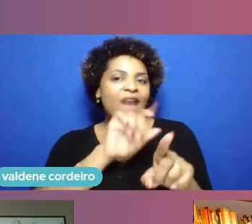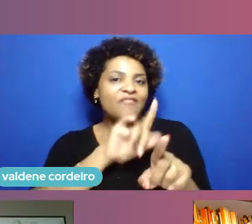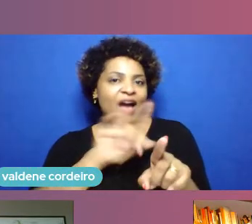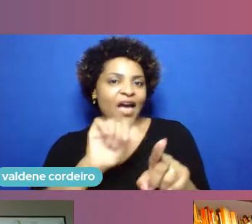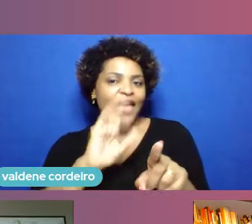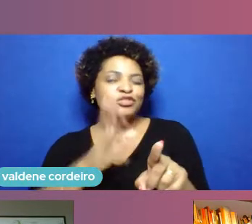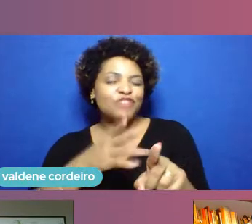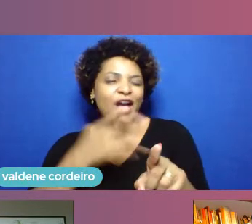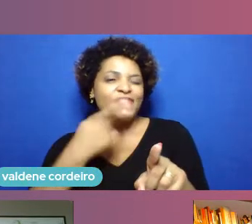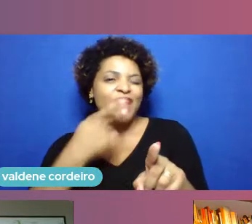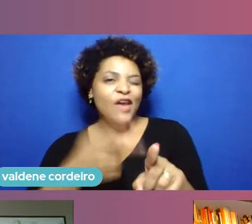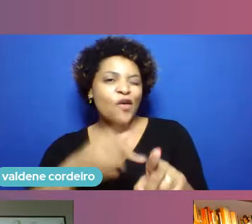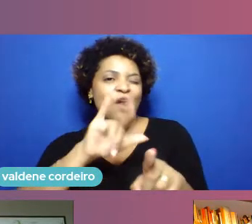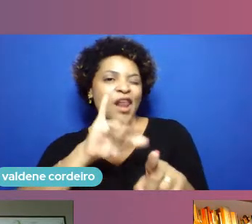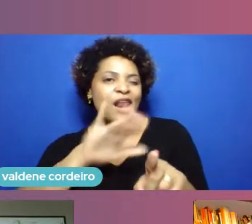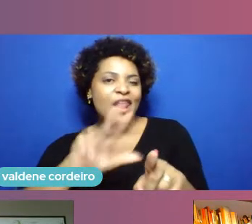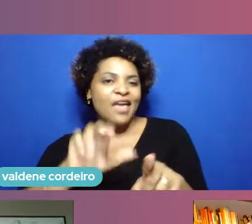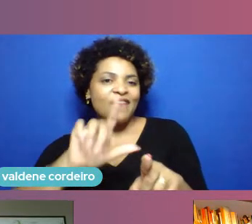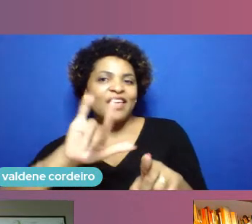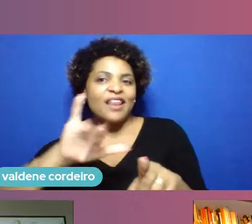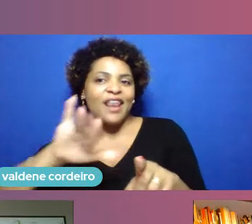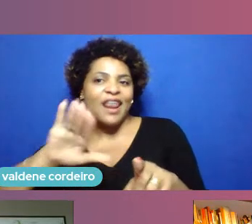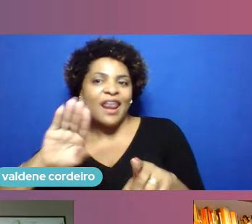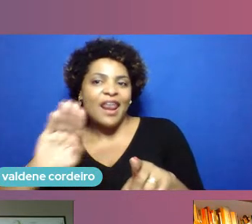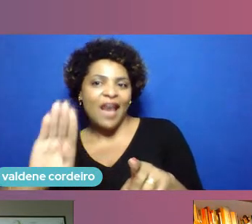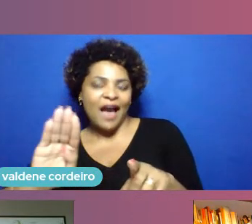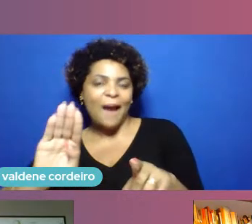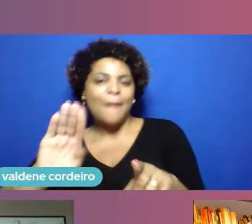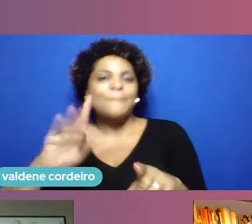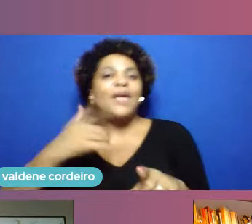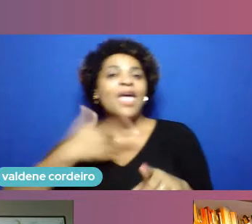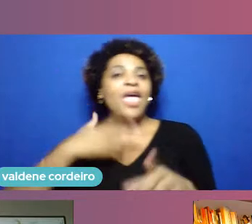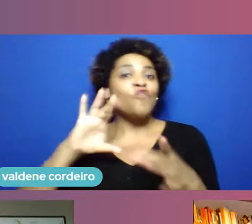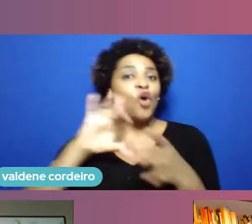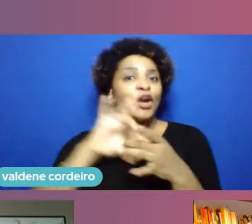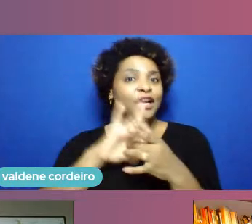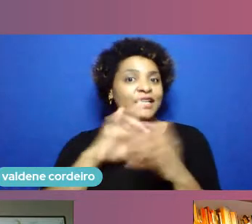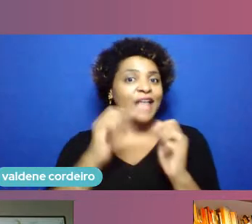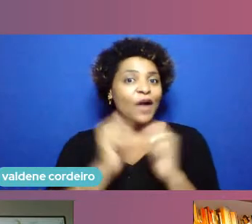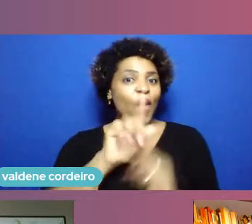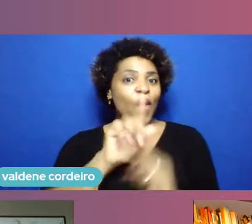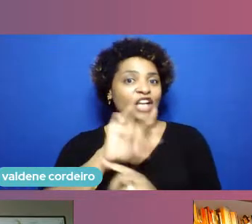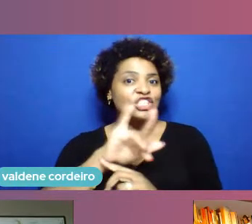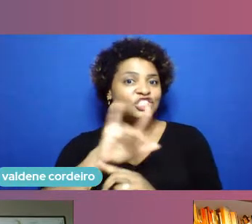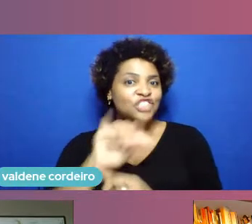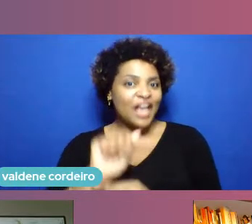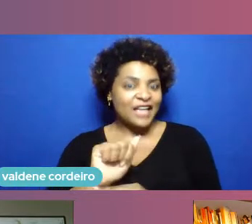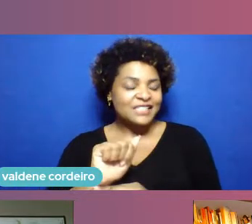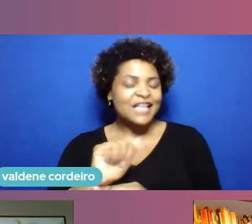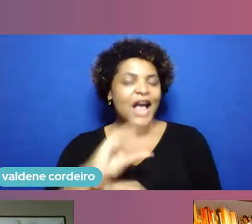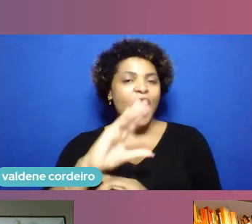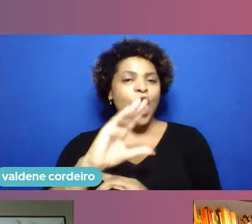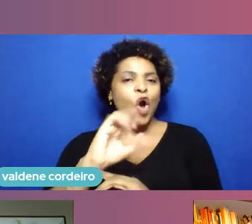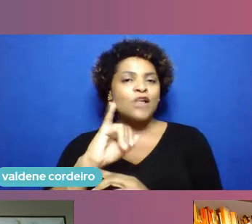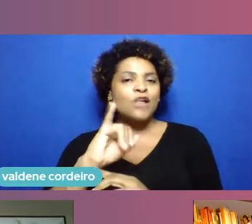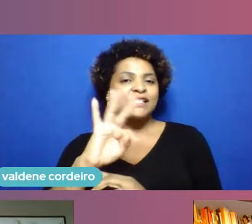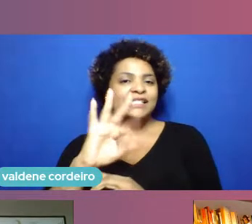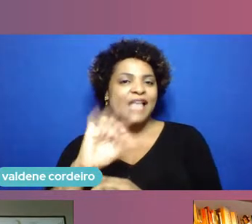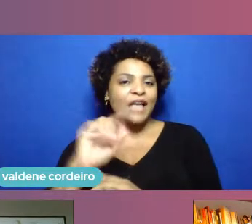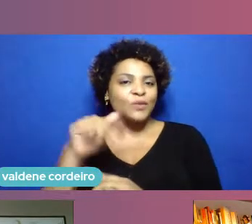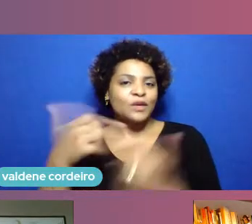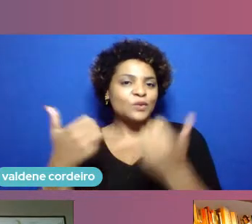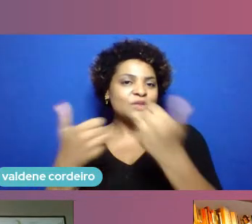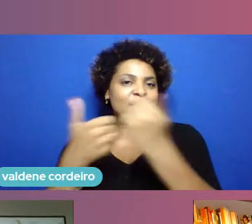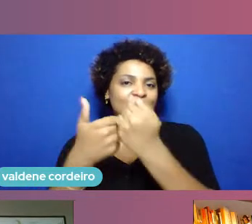conectou aqui com a agência conceito do Sebrae que também vai ter ser lançada em 2022 que envolve o processo